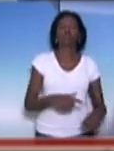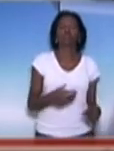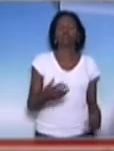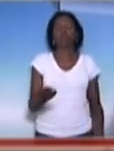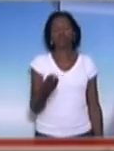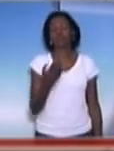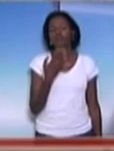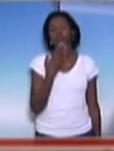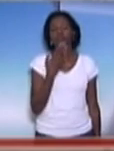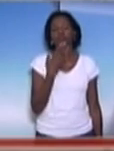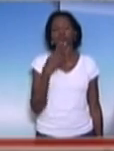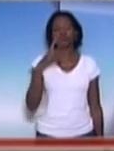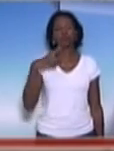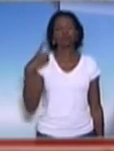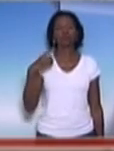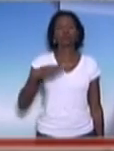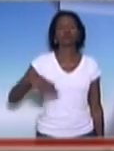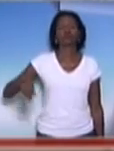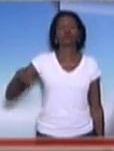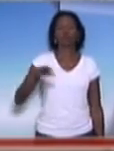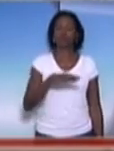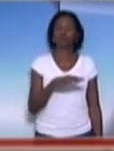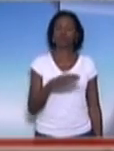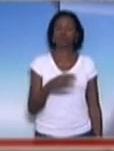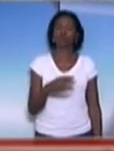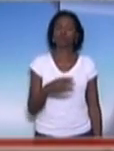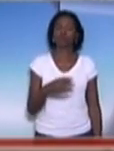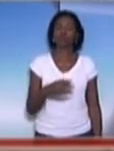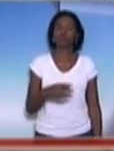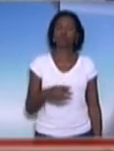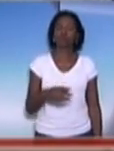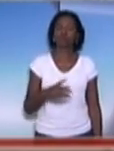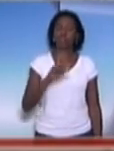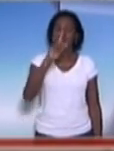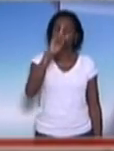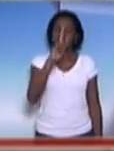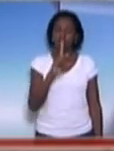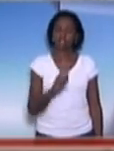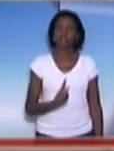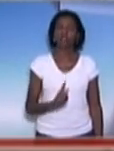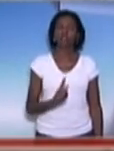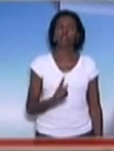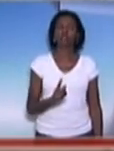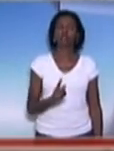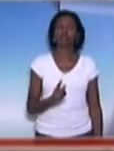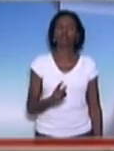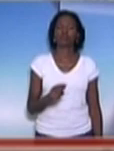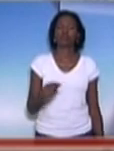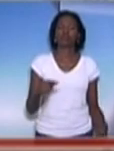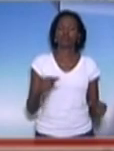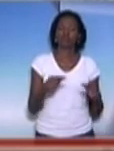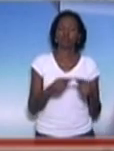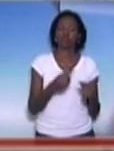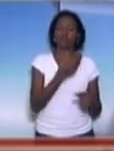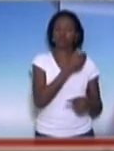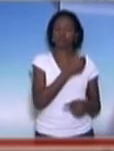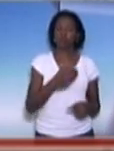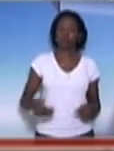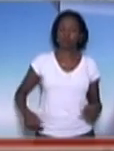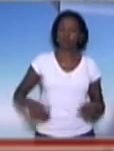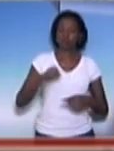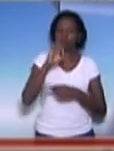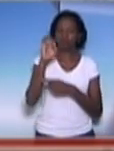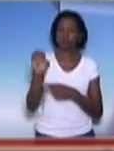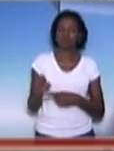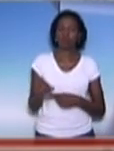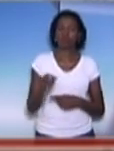E faço aqui um apelo aos deputados e deputadas para que façam gestões em relação ao governo estadual,